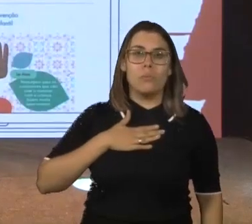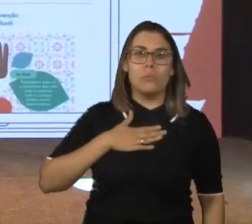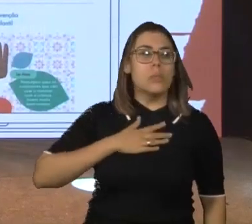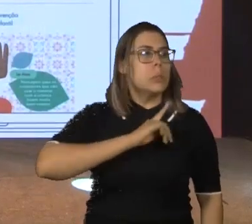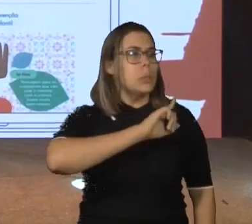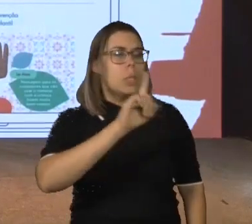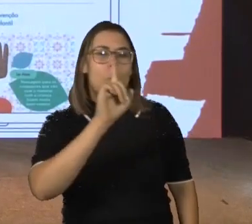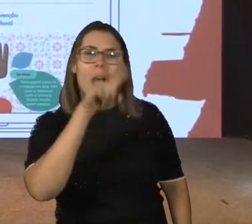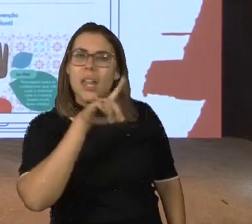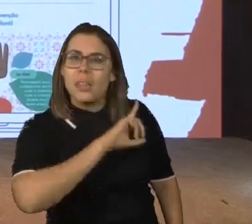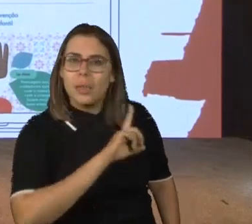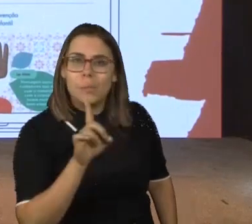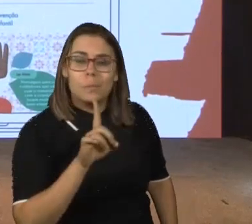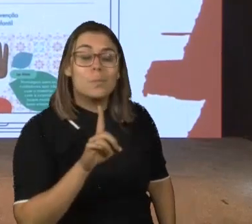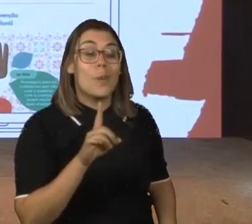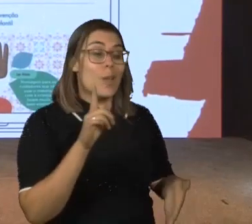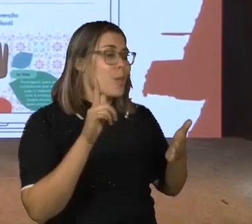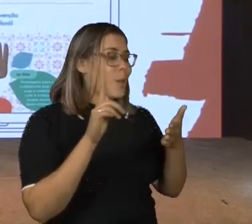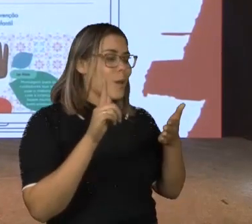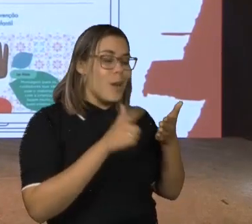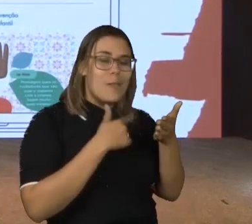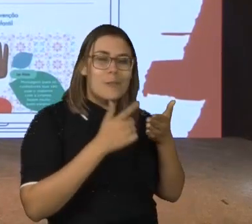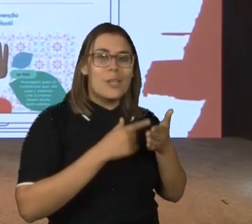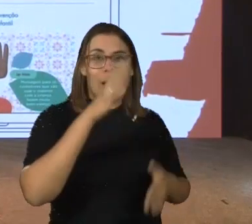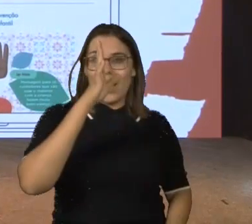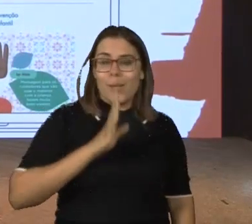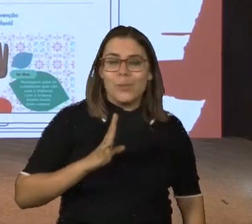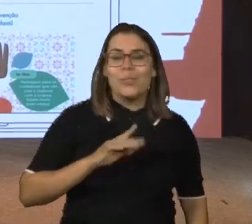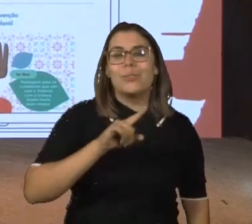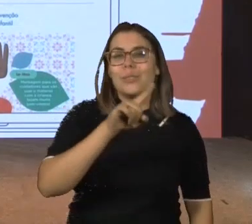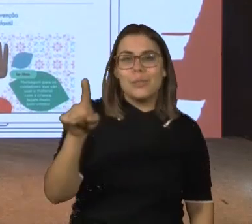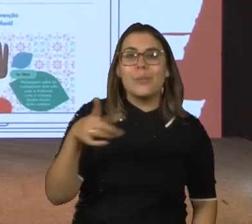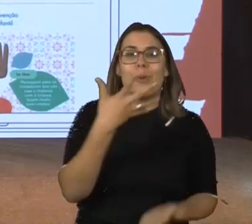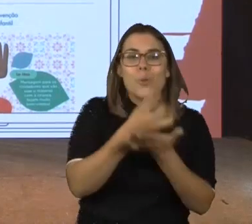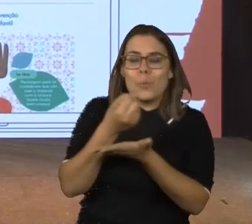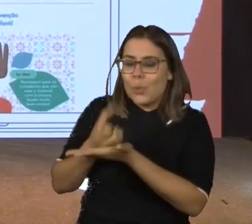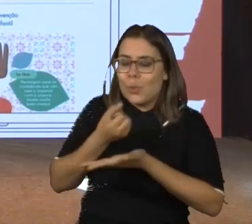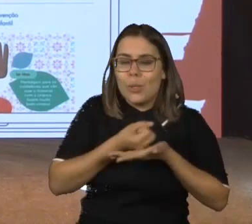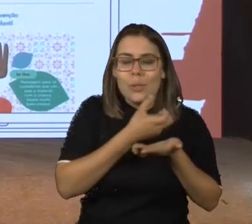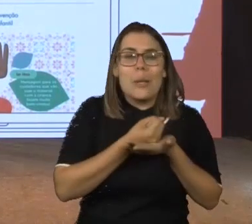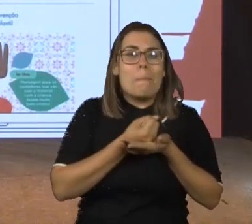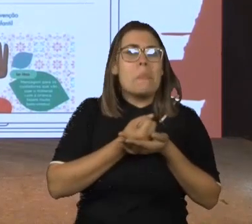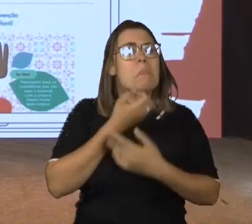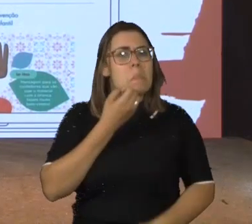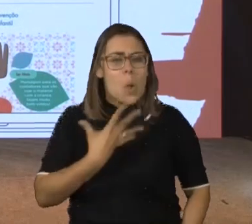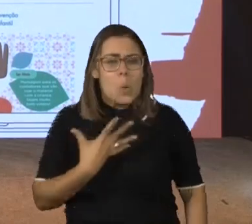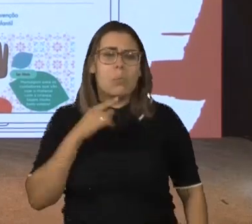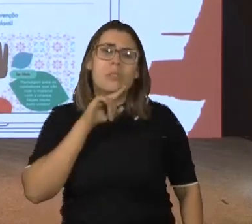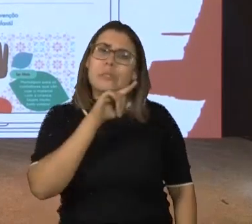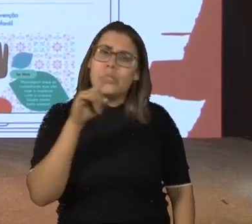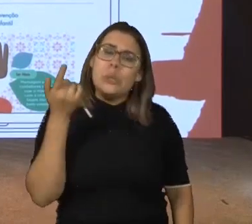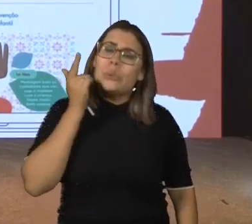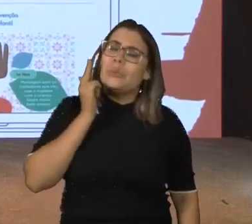ela está disponível de forma gratuita, só você baixar, e ela é uma ferramenta muito importante